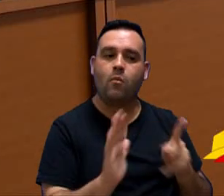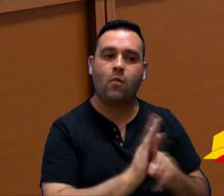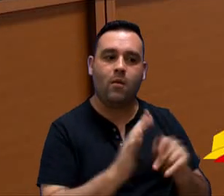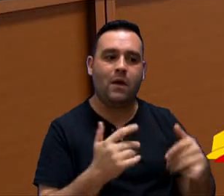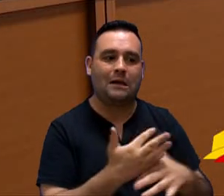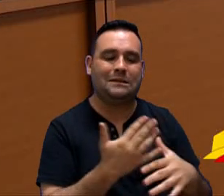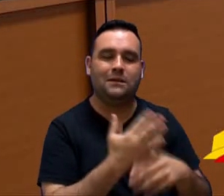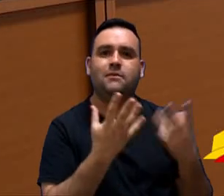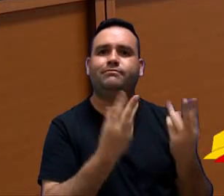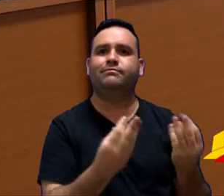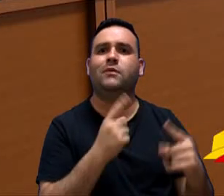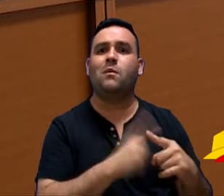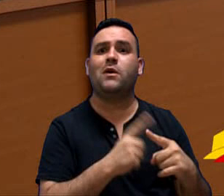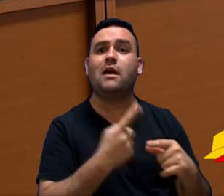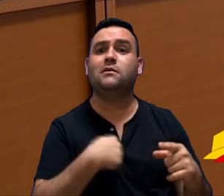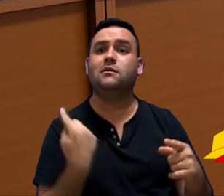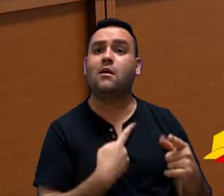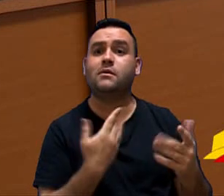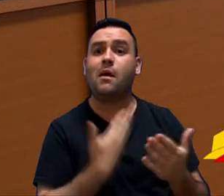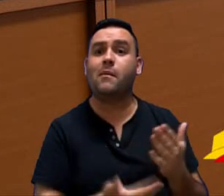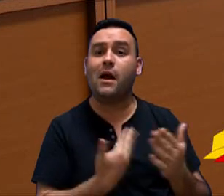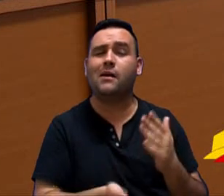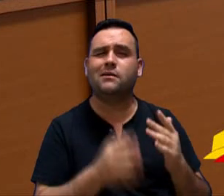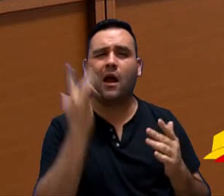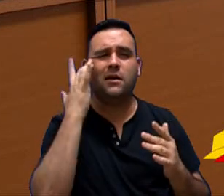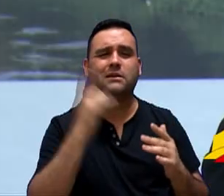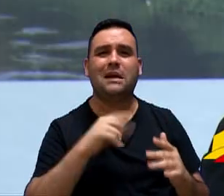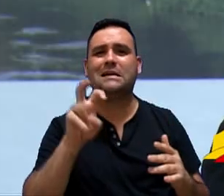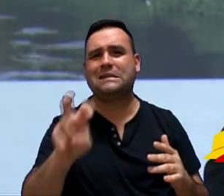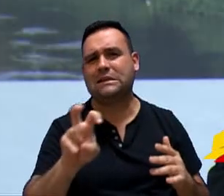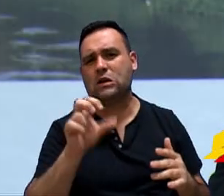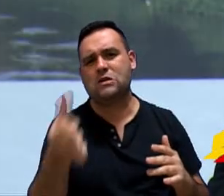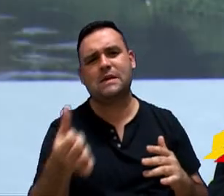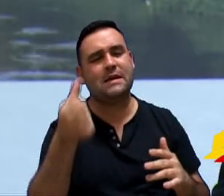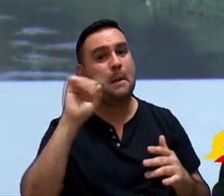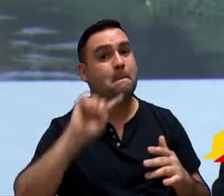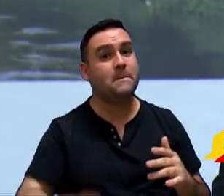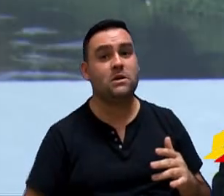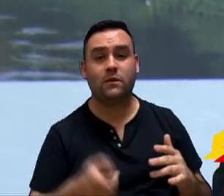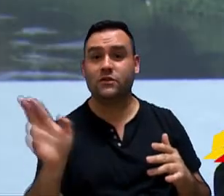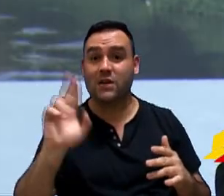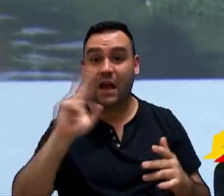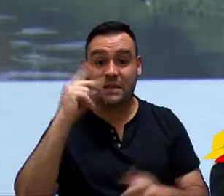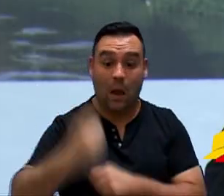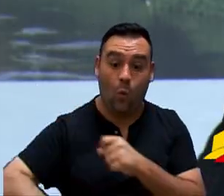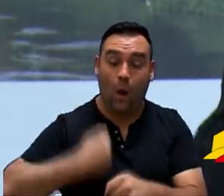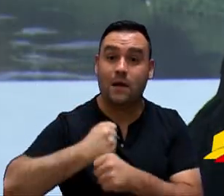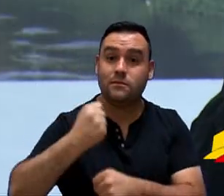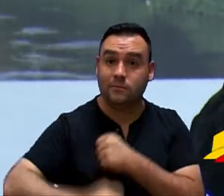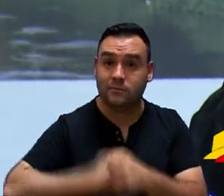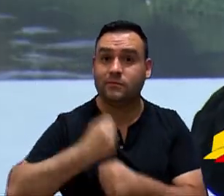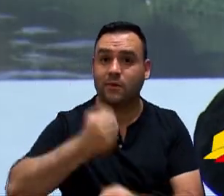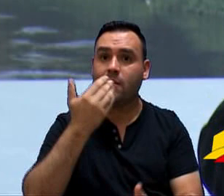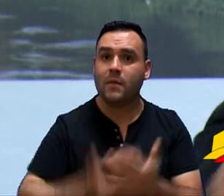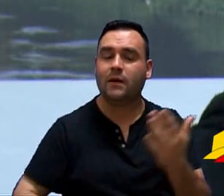e muito, porque nós estamos perdendo para as que 5 e 6 milhões de reais por ano.